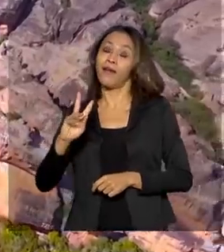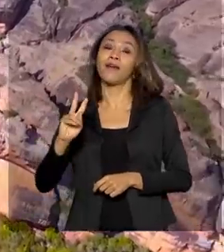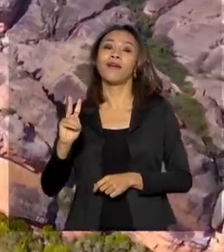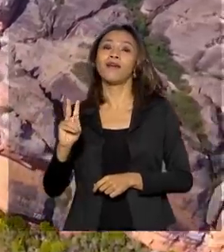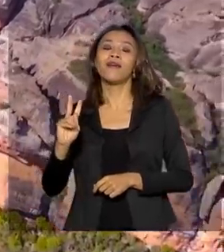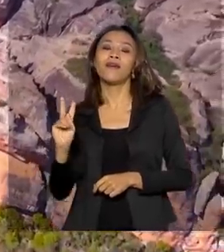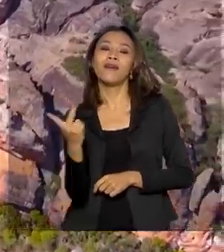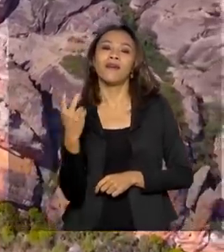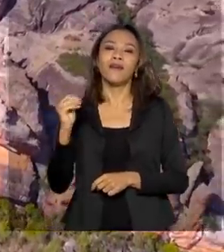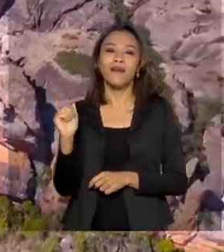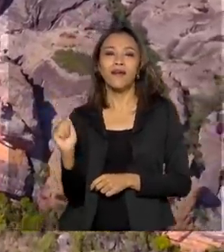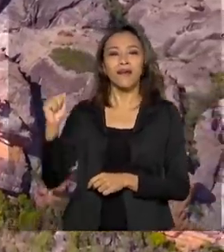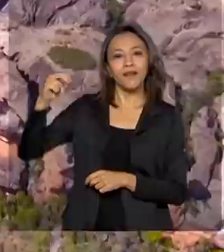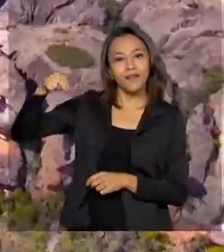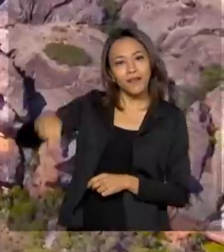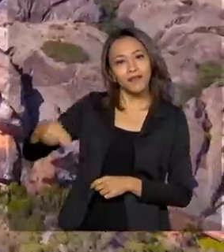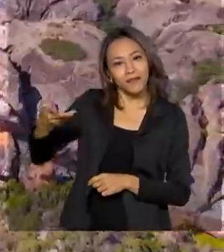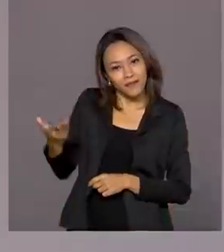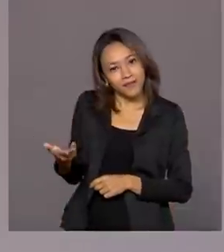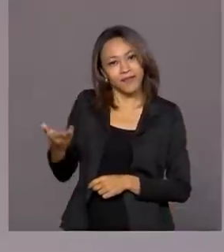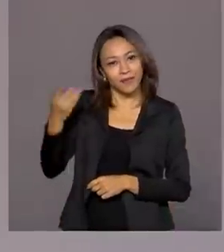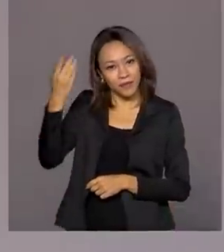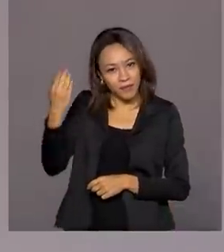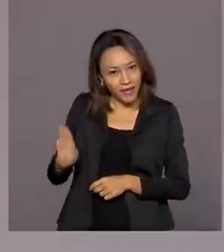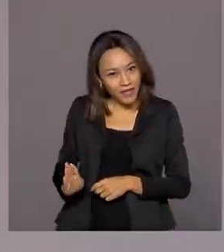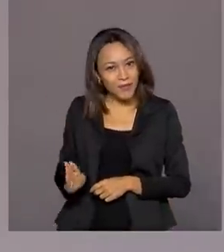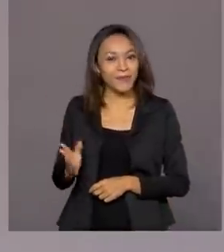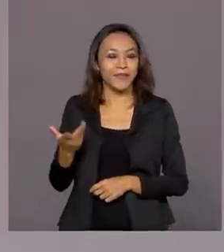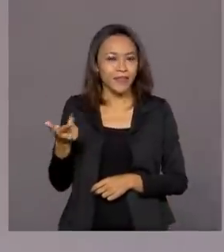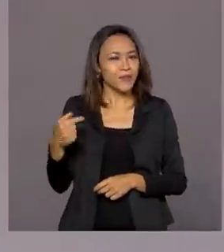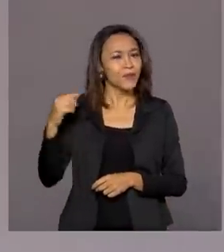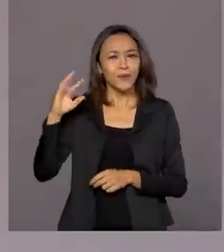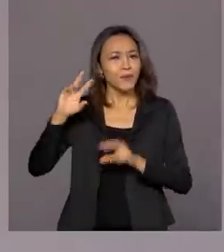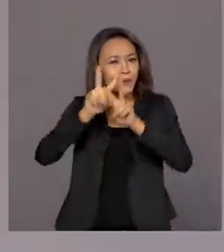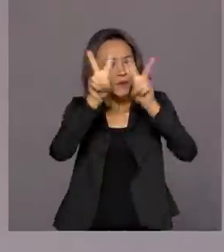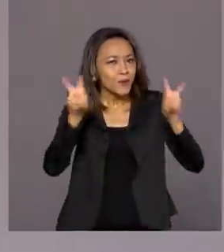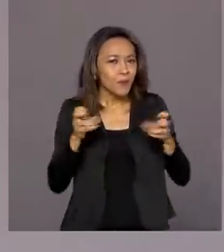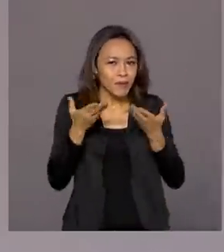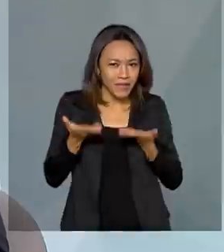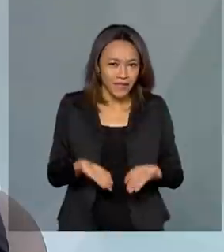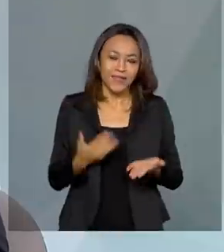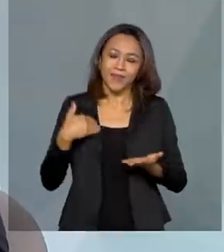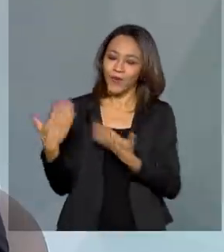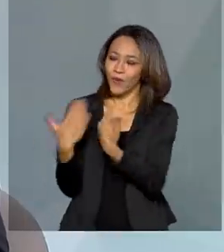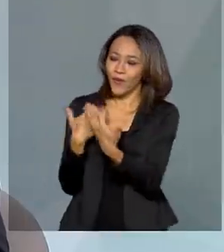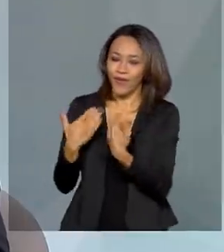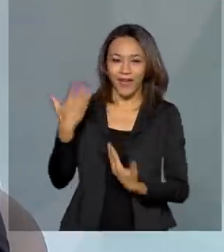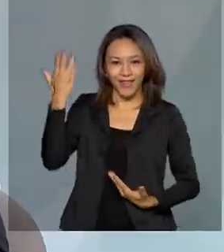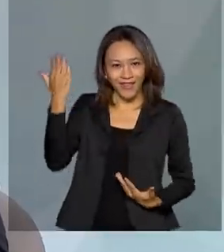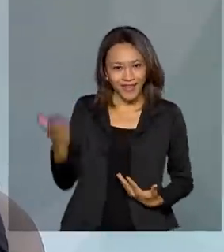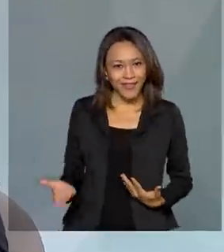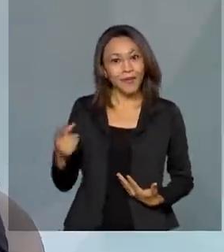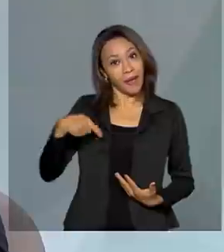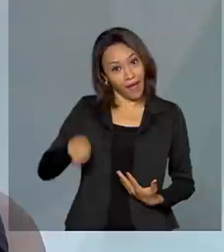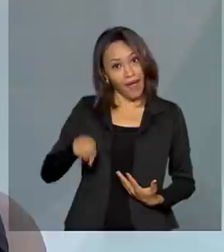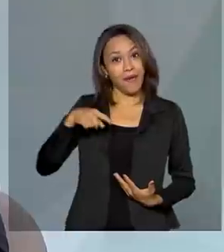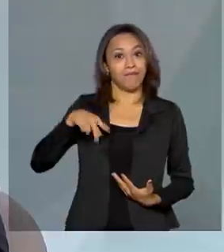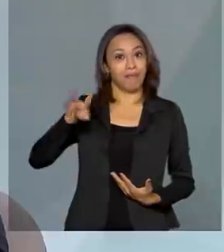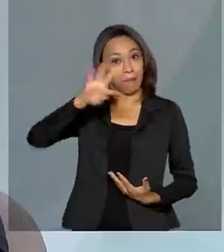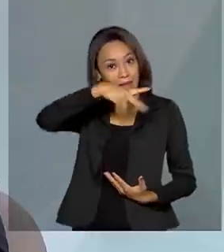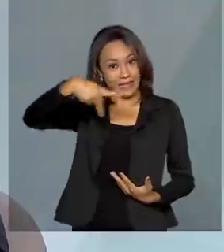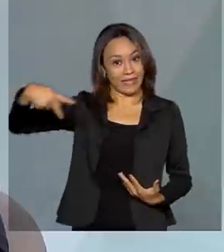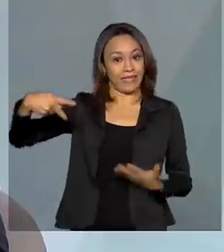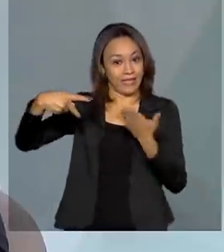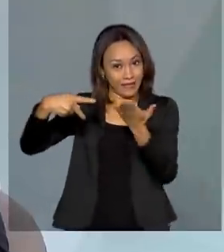Histórico e Artístico Nacional. Sobre este trabalho, eu converso hoje aqui no Brasil em Pauta com a presidente do IFAM,